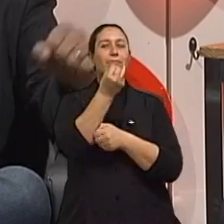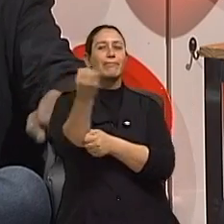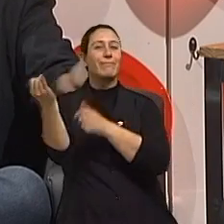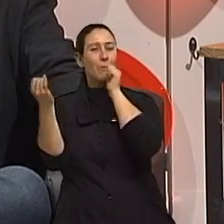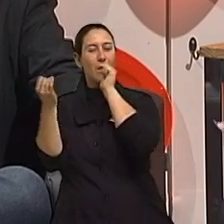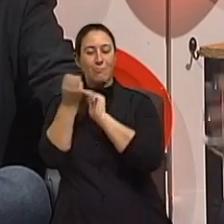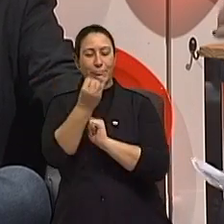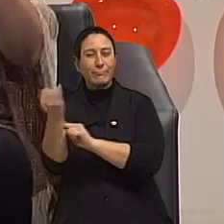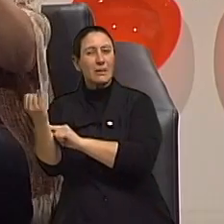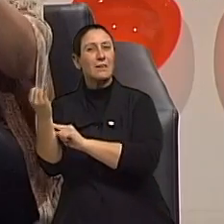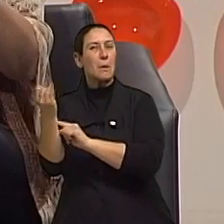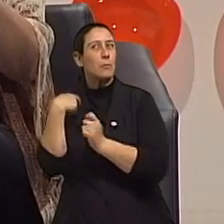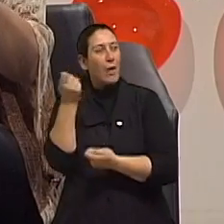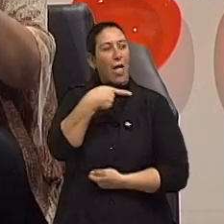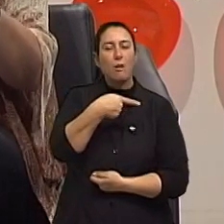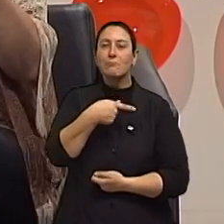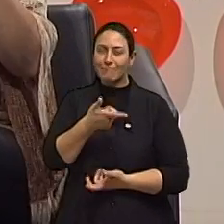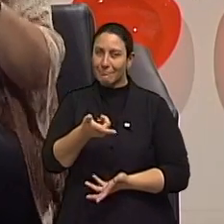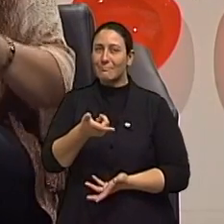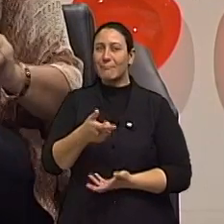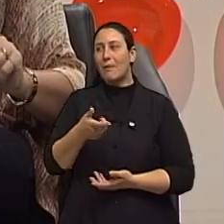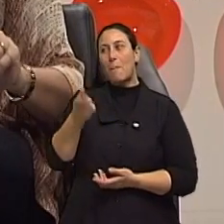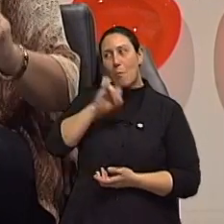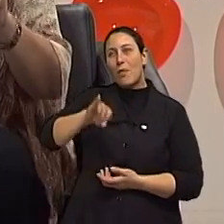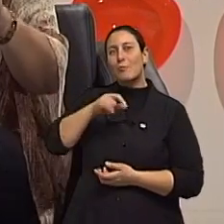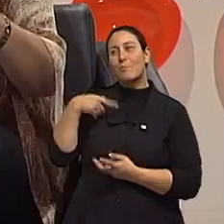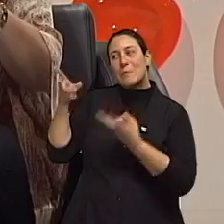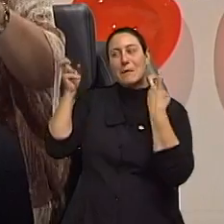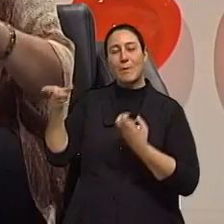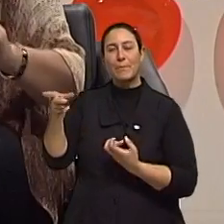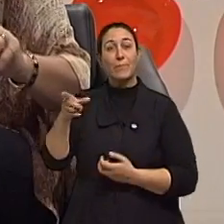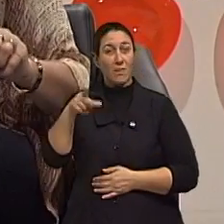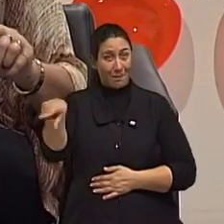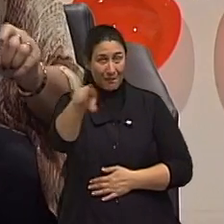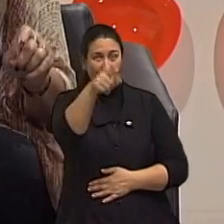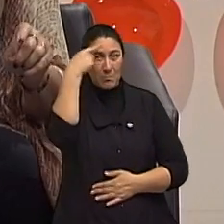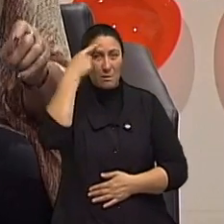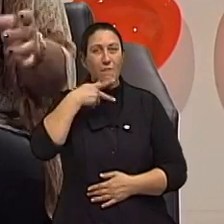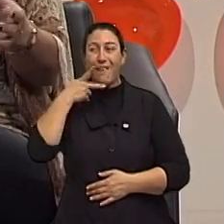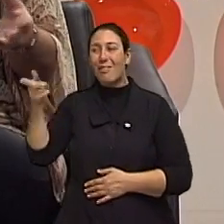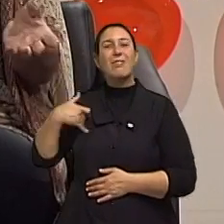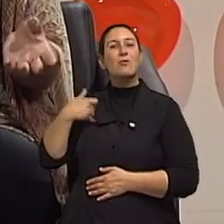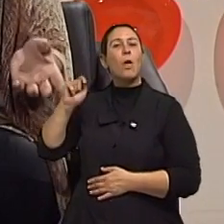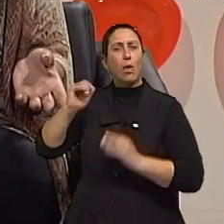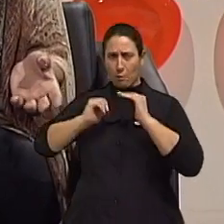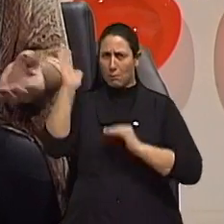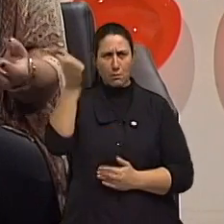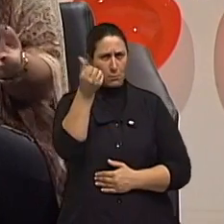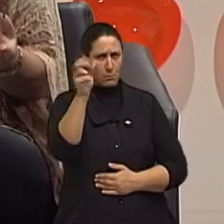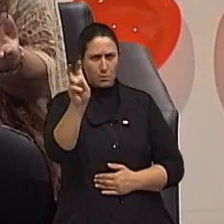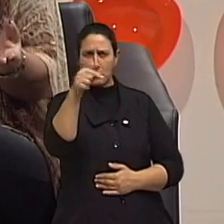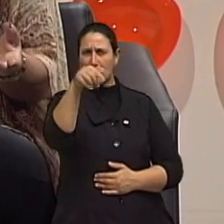é muito importante. Olha, o doutor está falando agora para vocês aí, de 65, 70, que dizem assim, ah, mas eu não estou